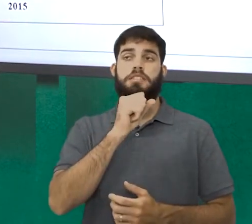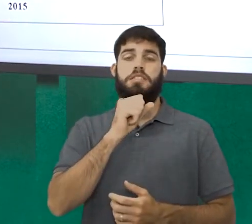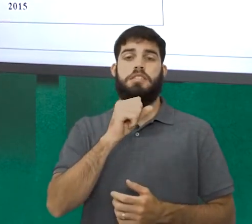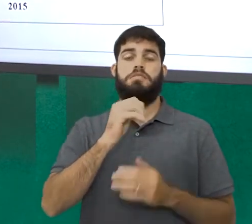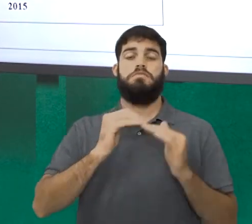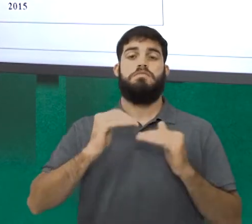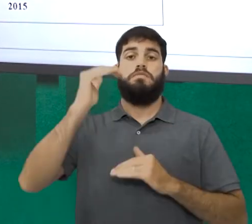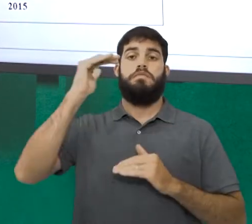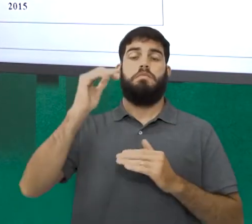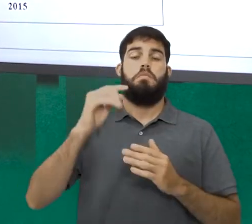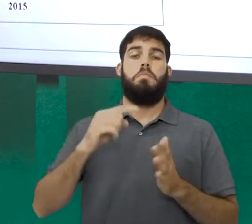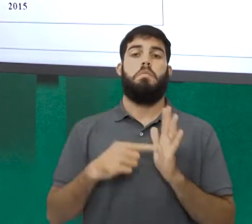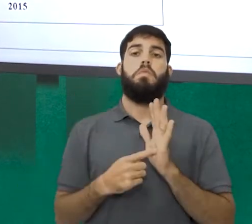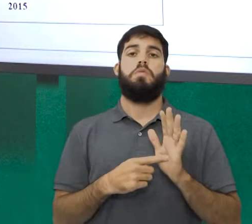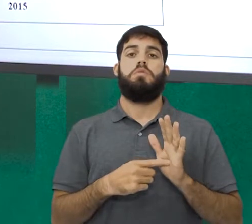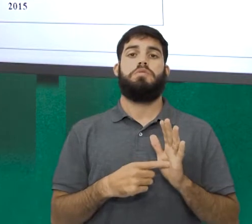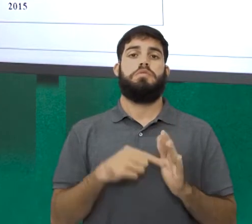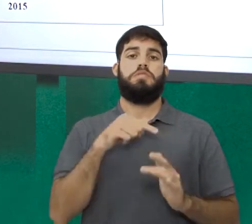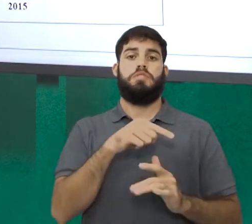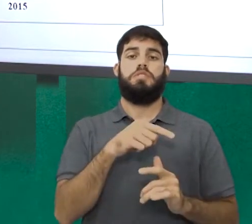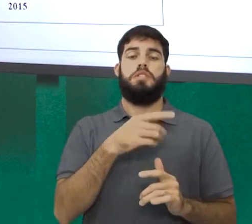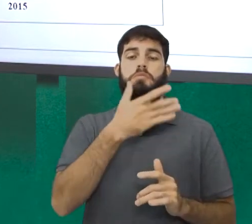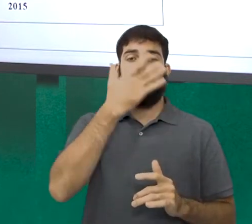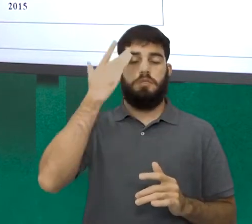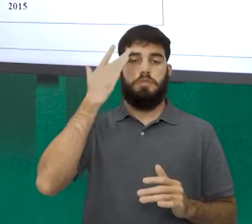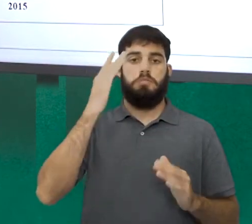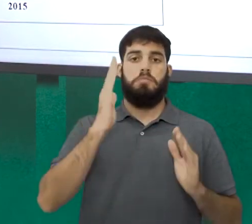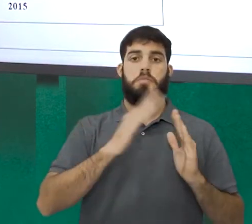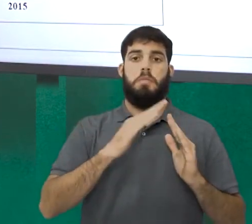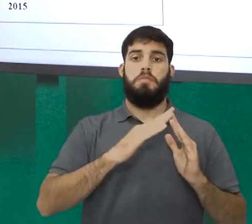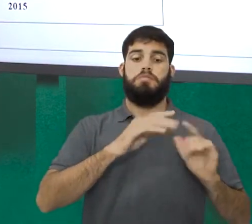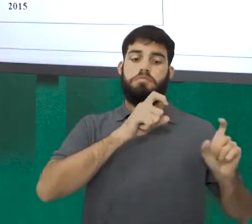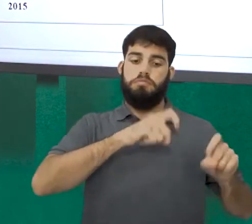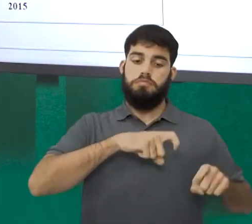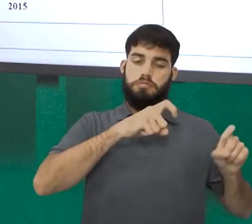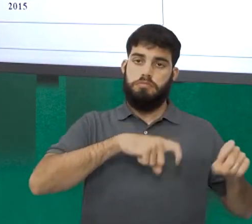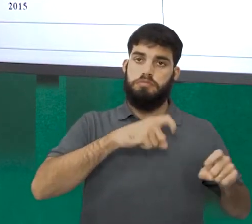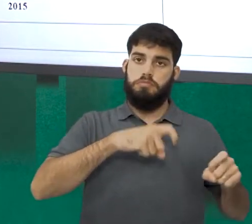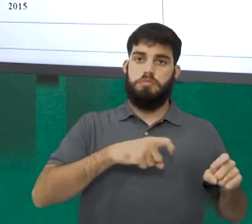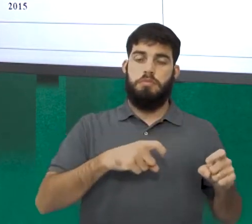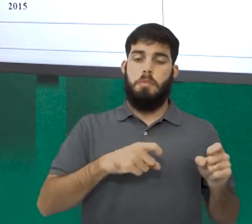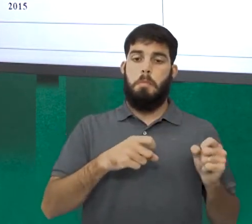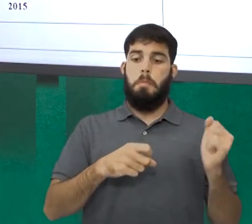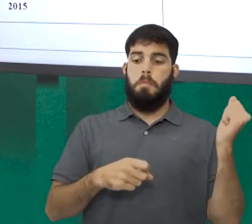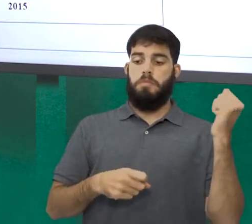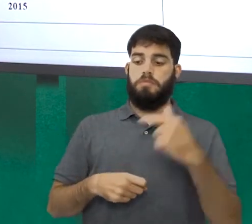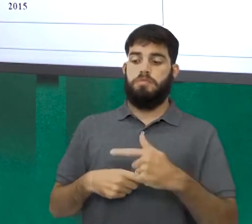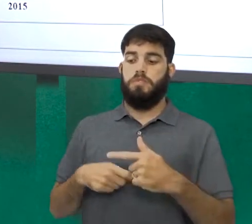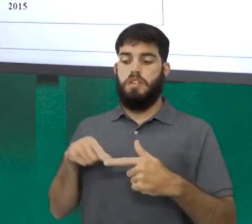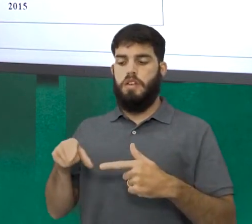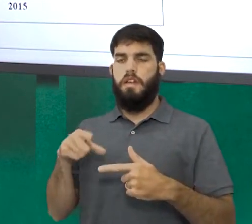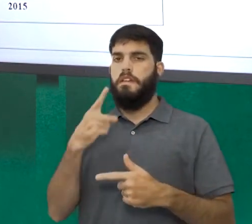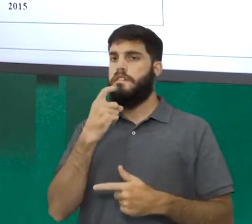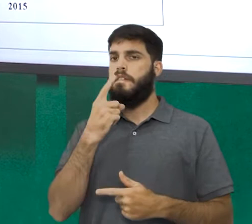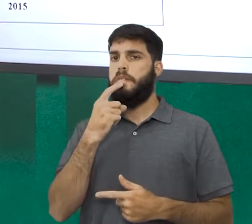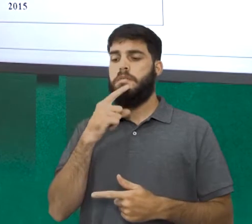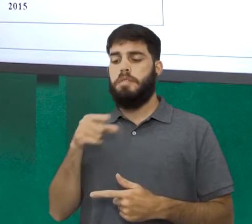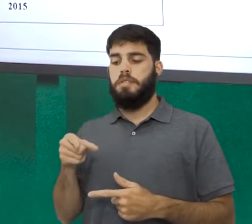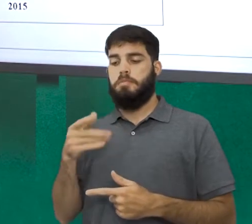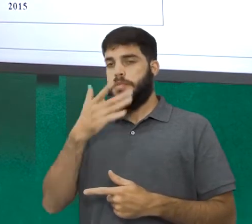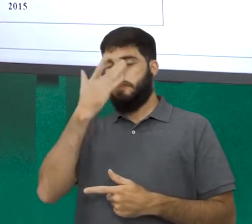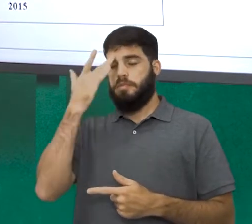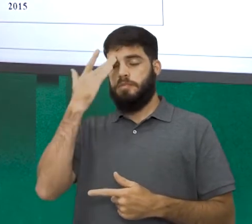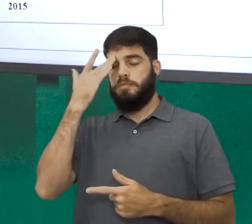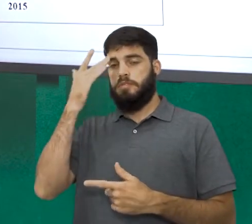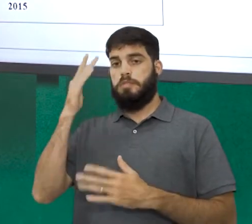mostra uma população rural maior do que, em vermelho, uma população urbana